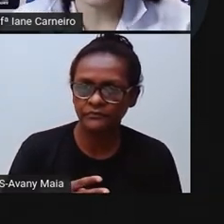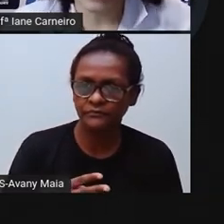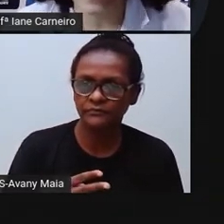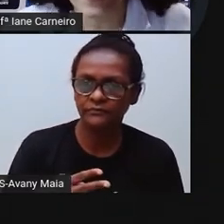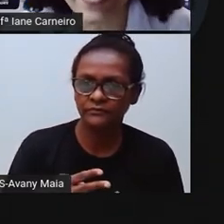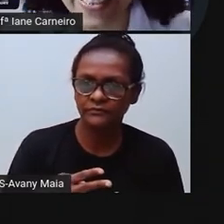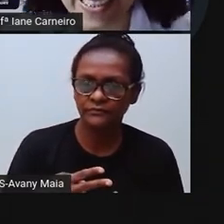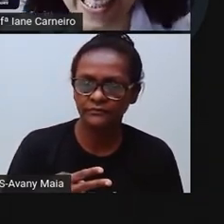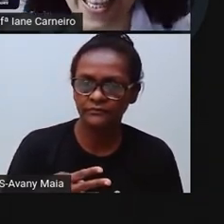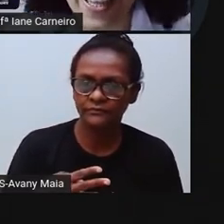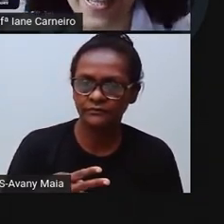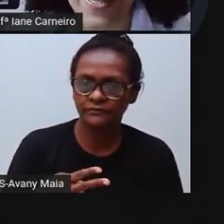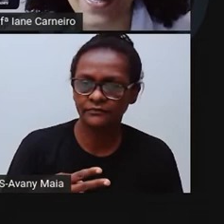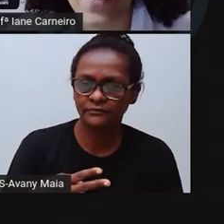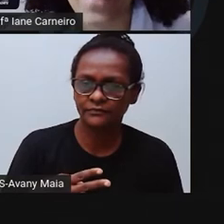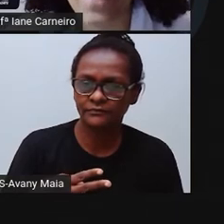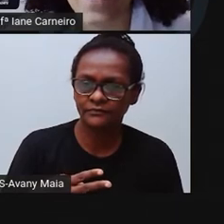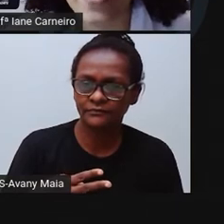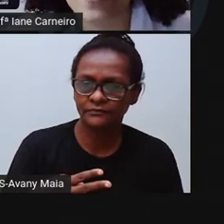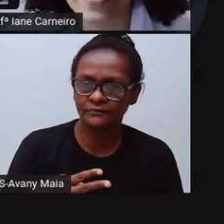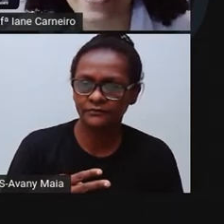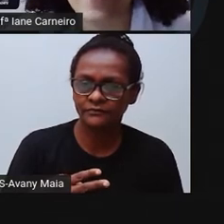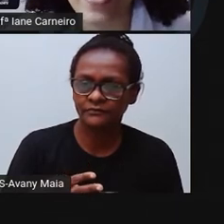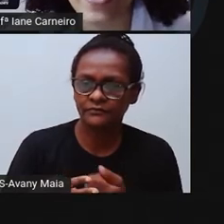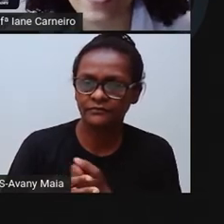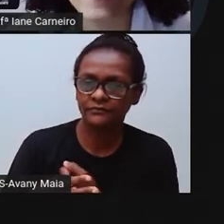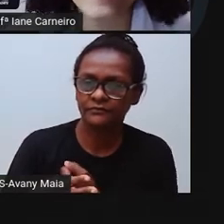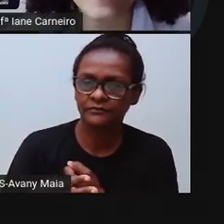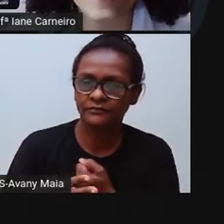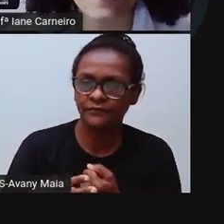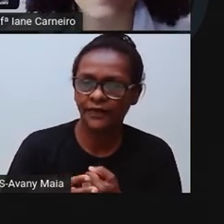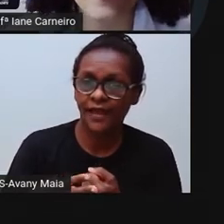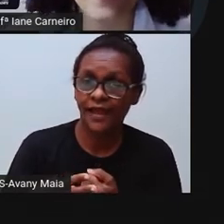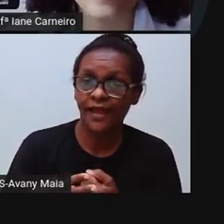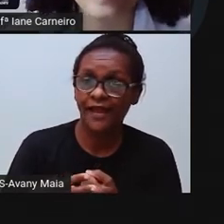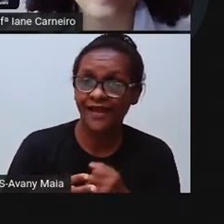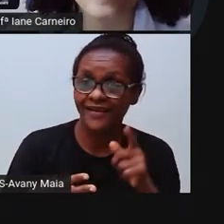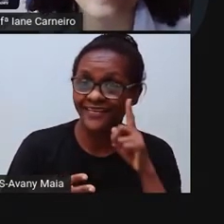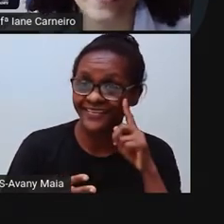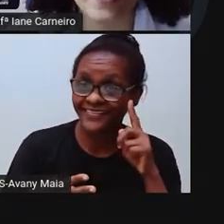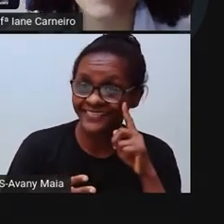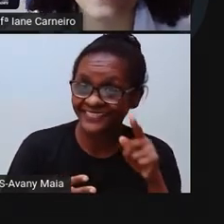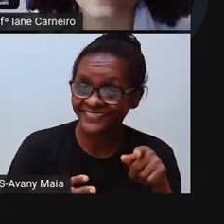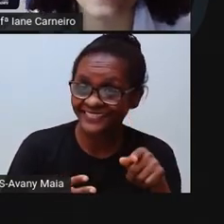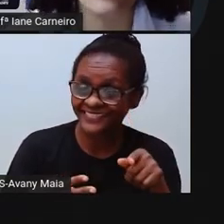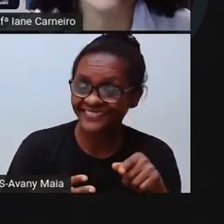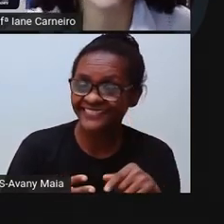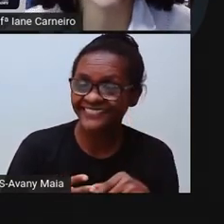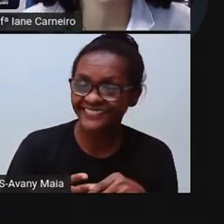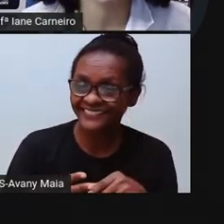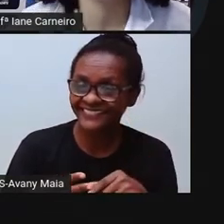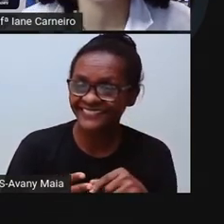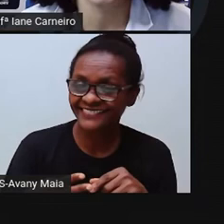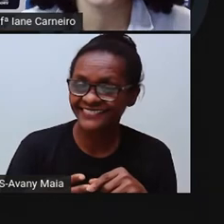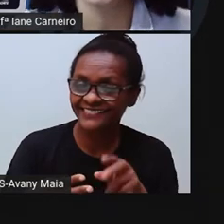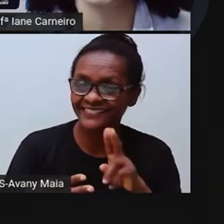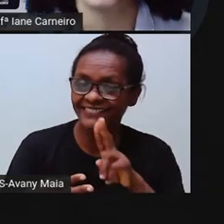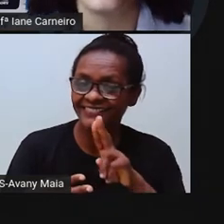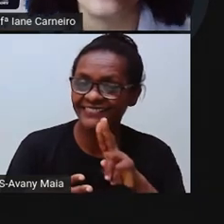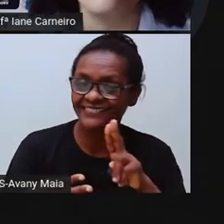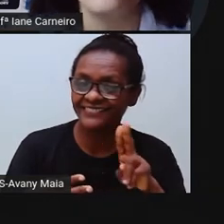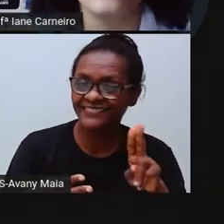ficou fácil isso, hein? Ó, que brinquedo é esse? Que a Pró tá levantando aqui pra vocês. É o?